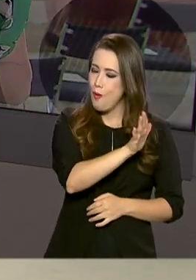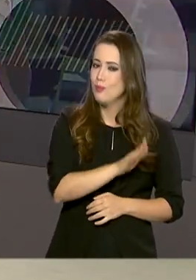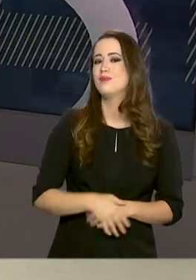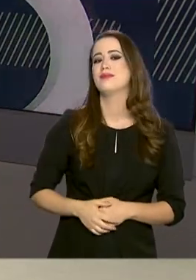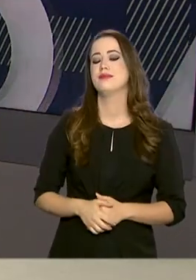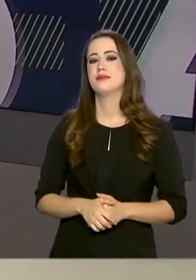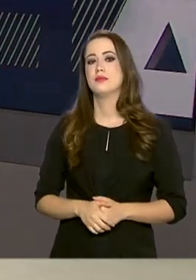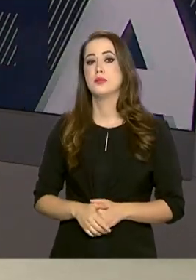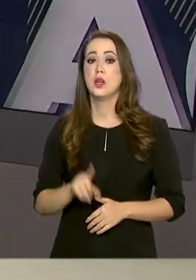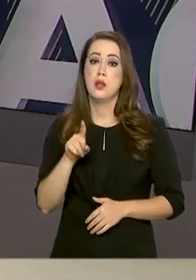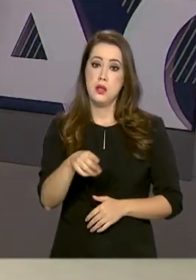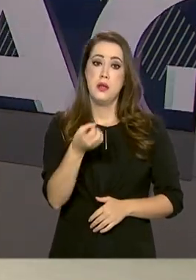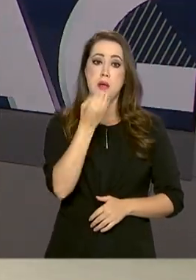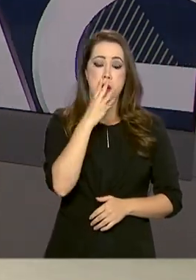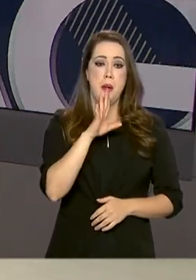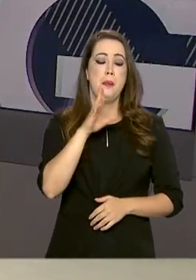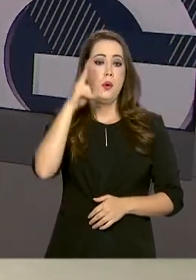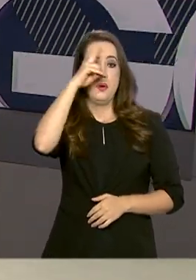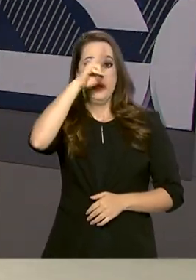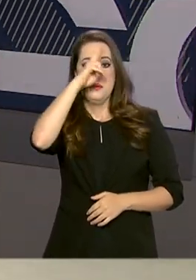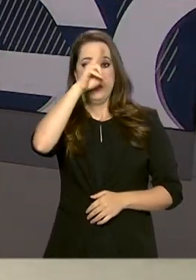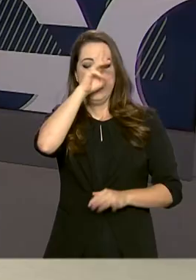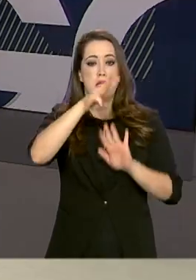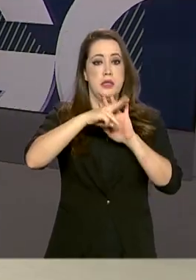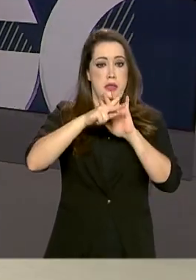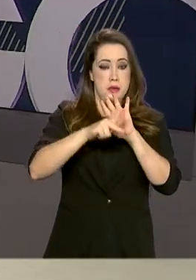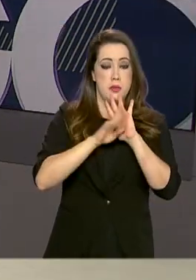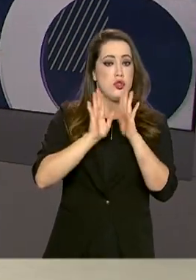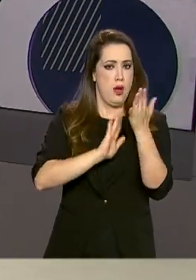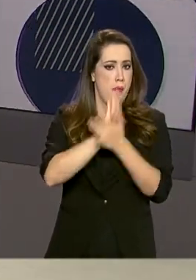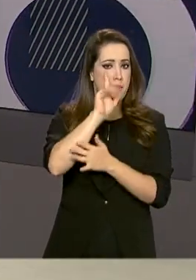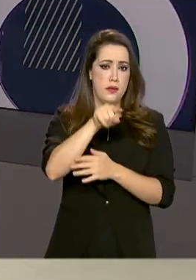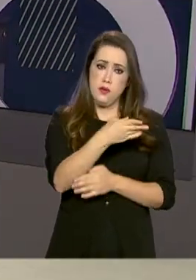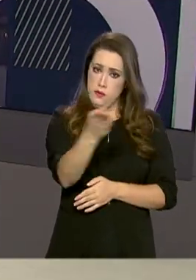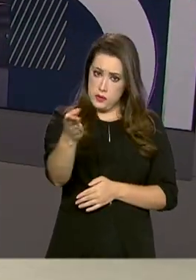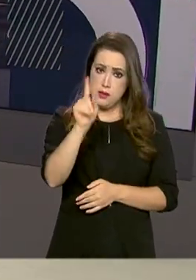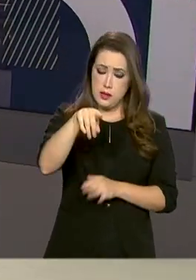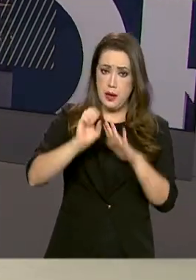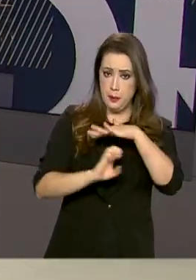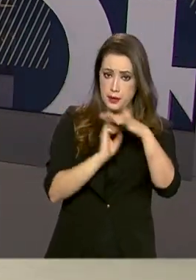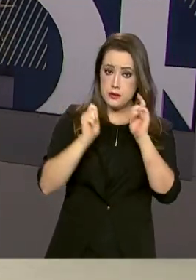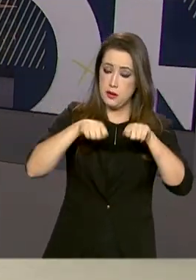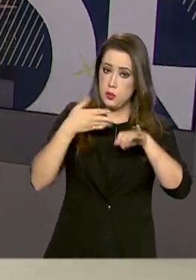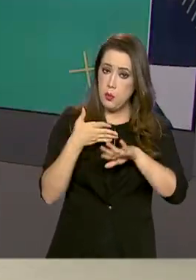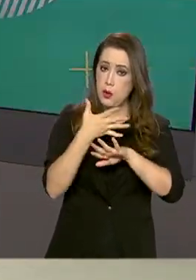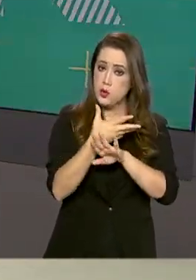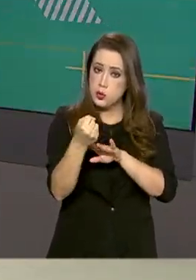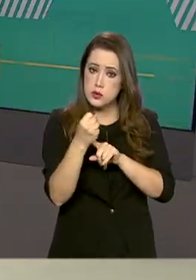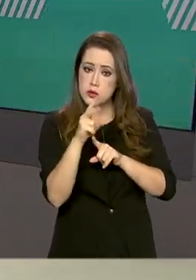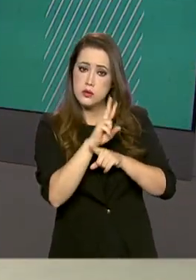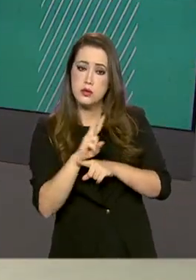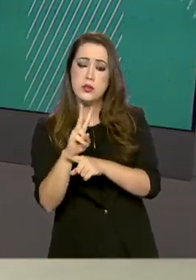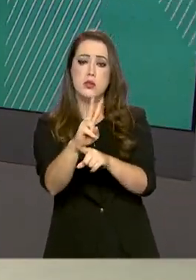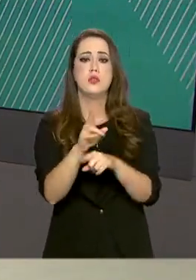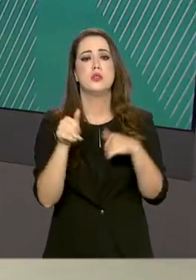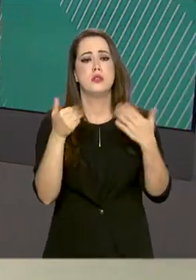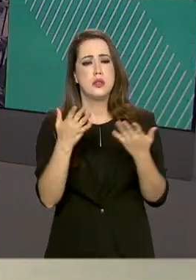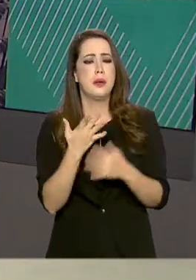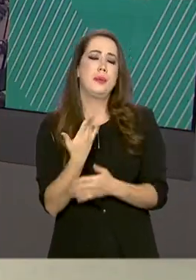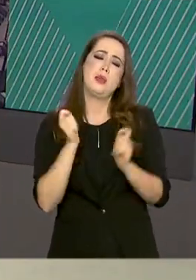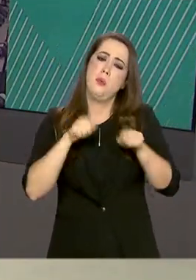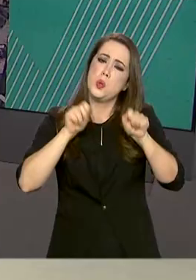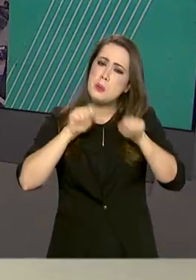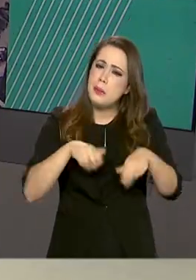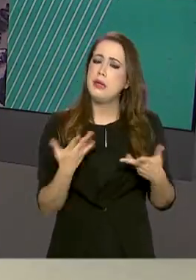é bom a gente lembrar que as MPs já estão valendo e você que é empresário pode acessar essas linhas de crédito e então ter mais